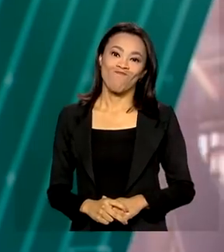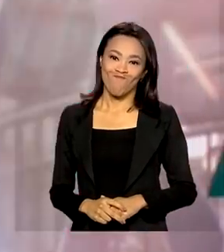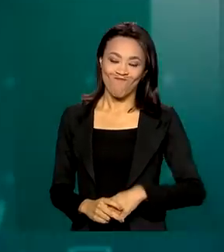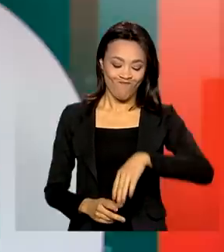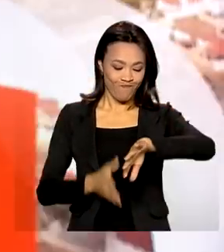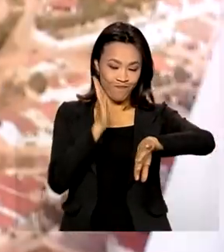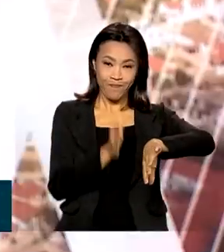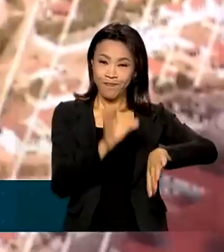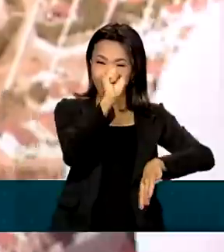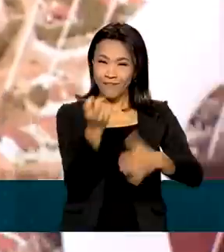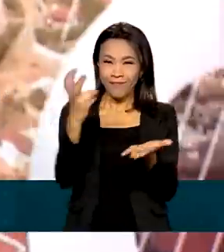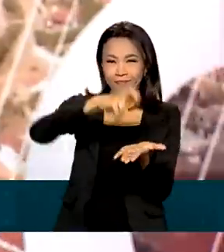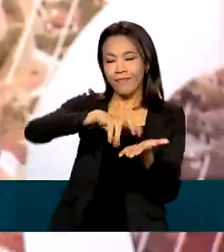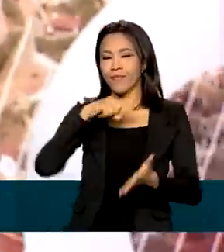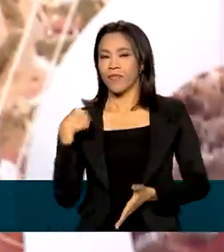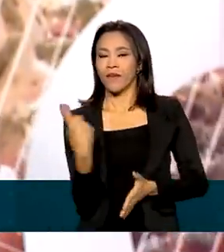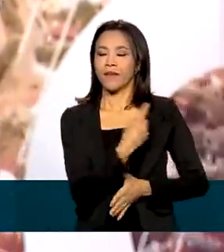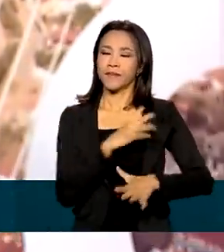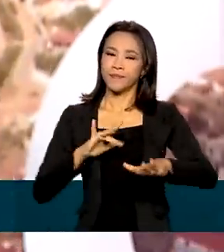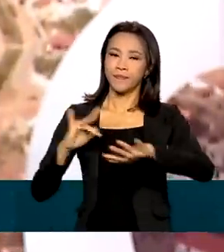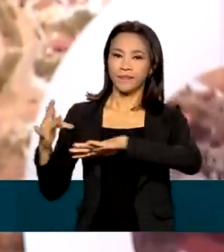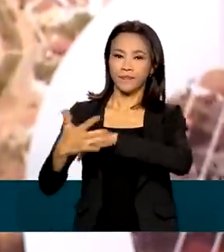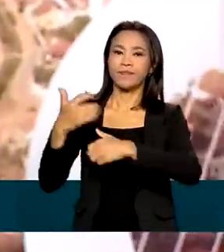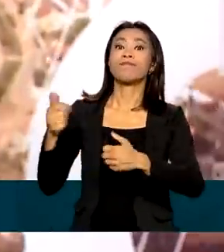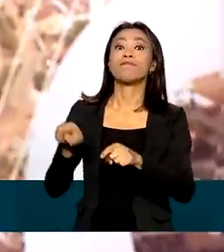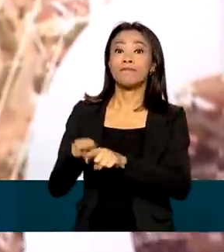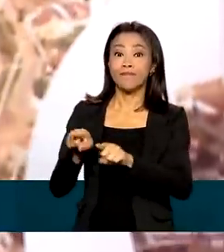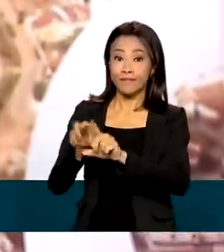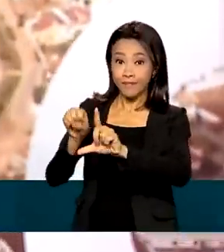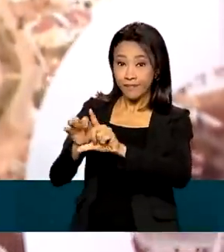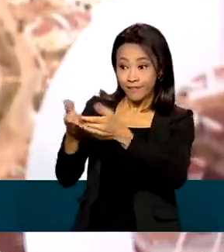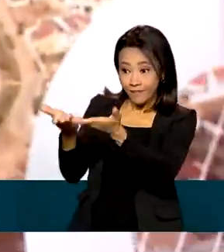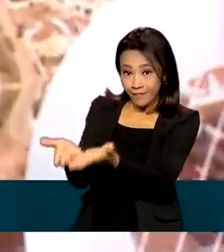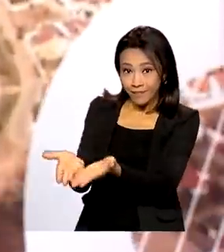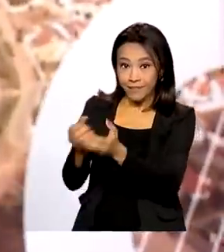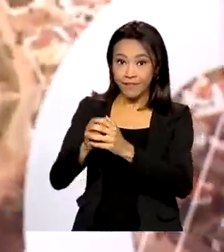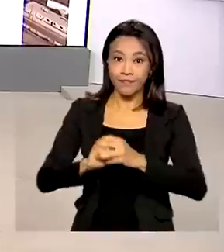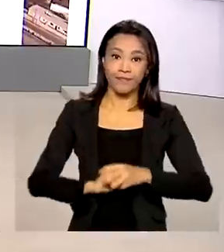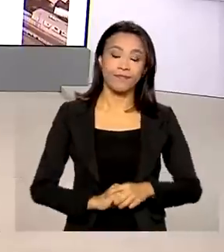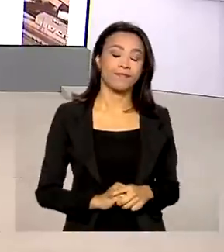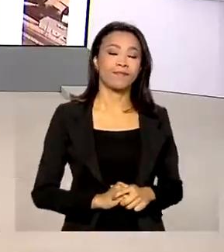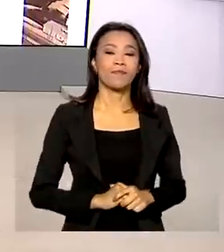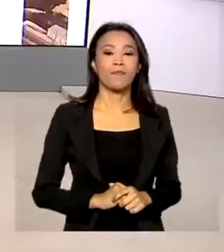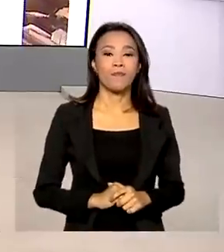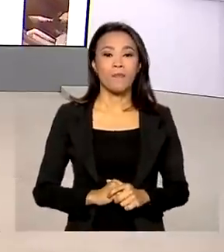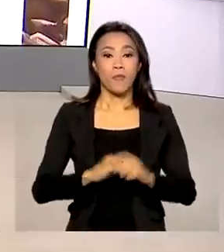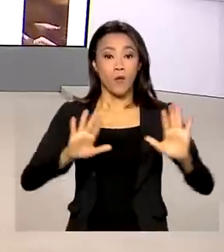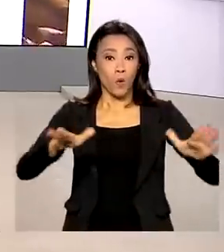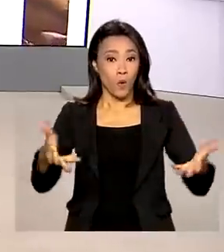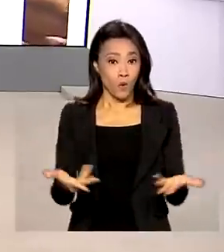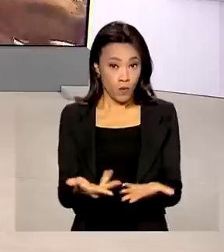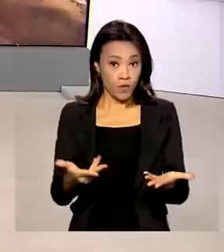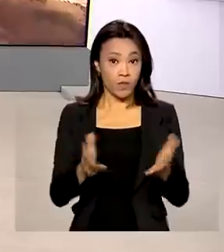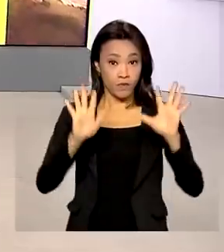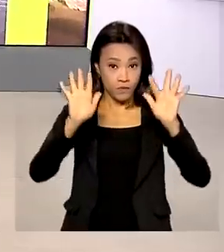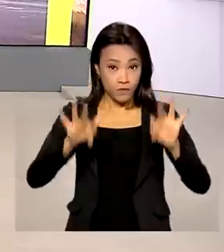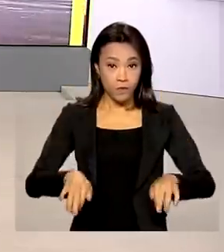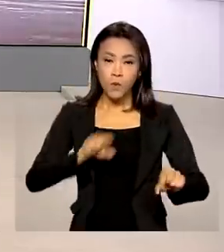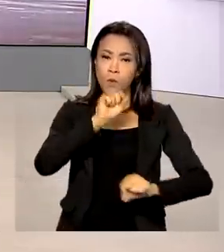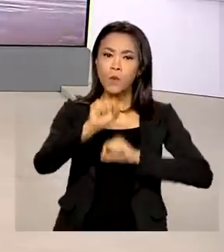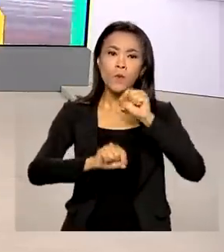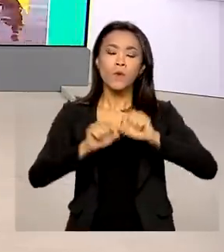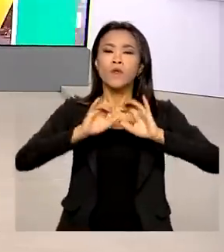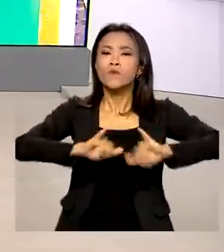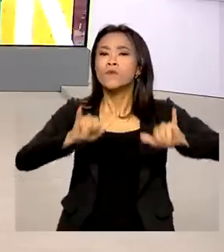Oito horas da manhã, estamos ao vivo também pelas redes sociais. Termina hoje a campanha nacional contra